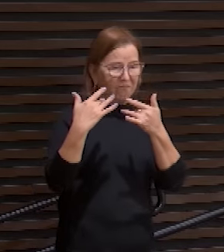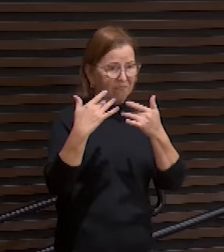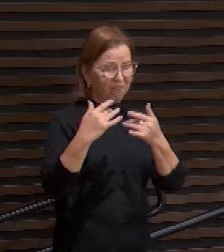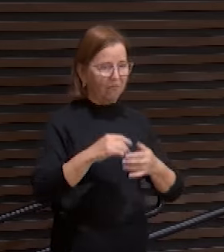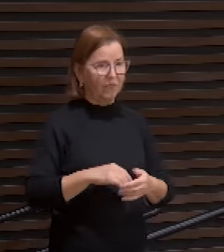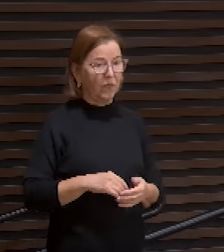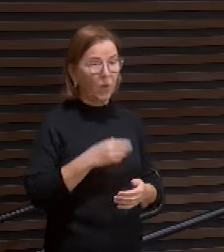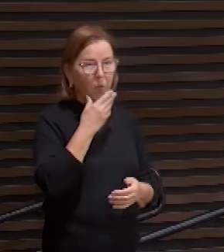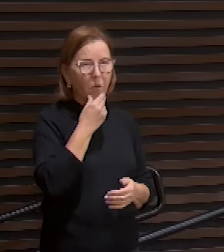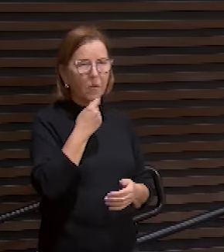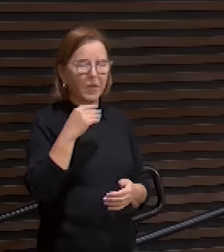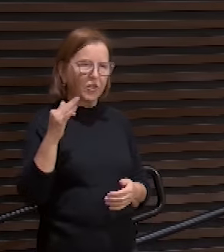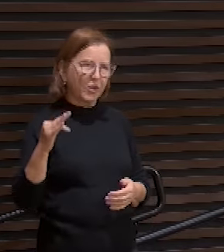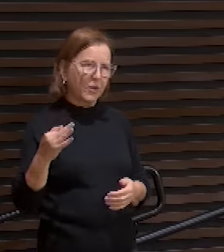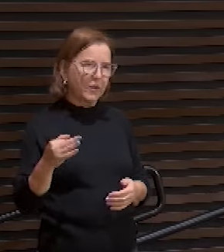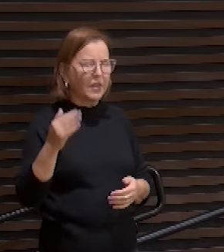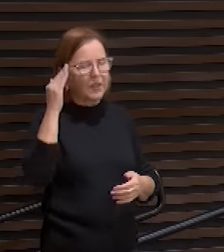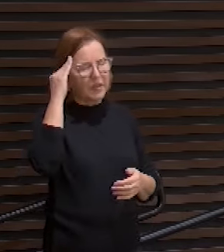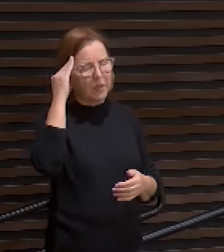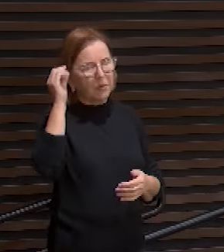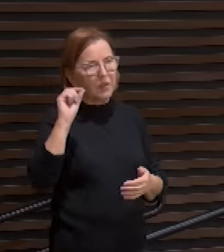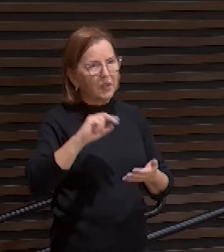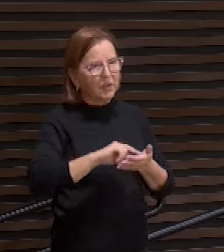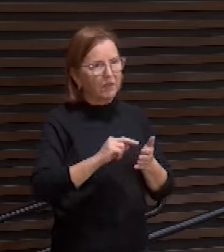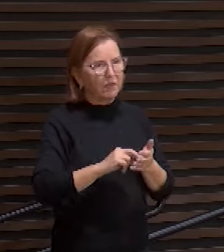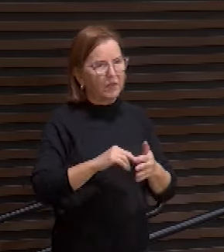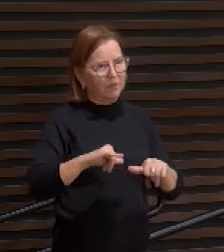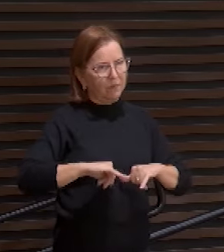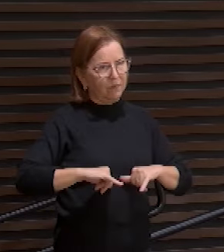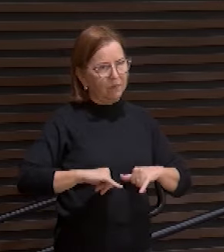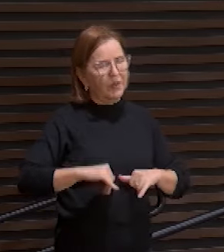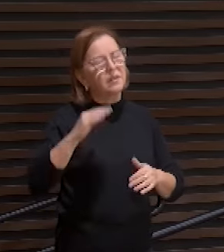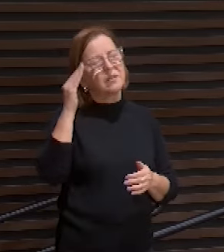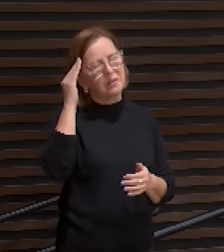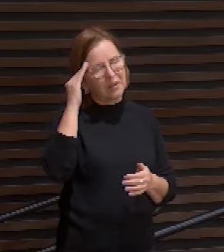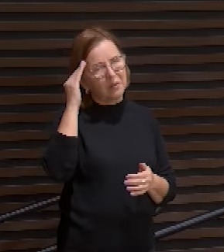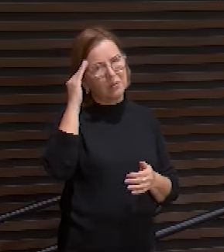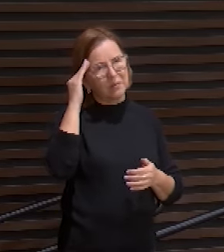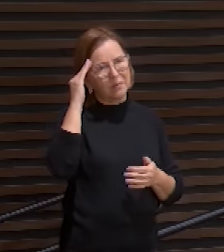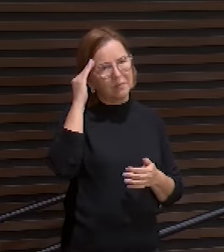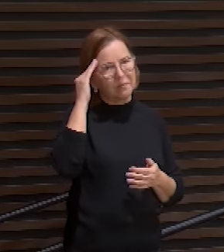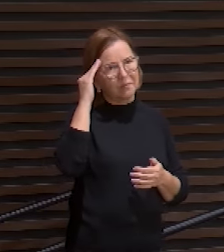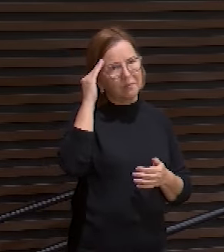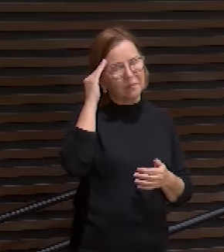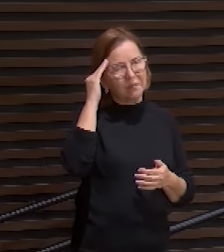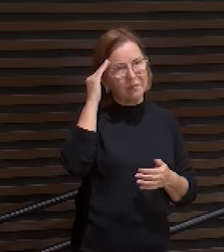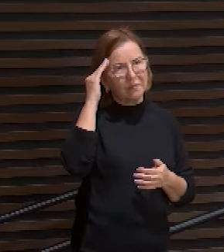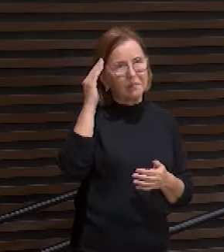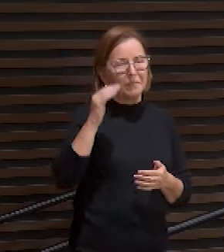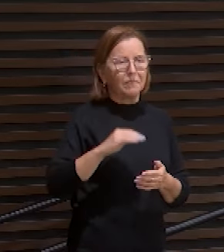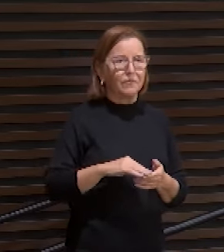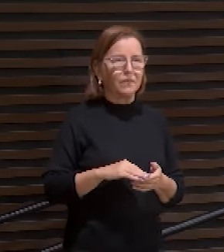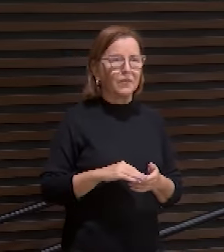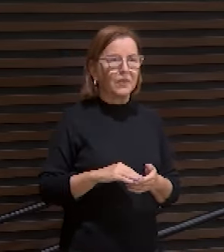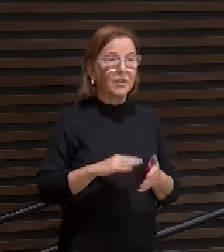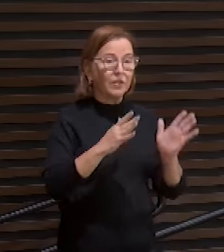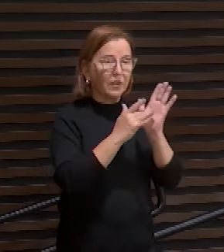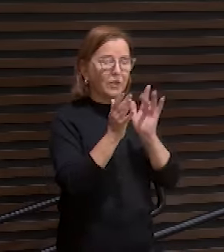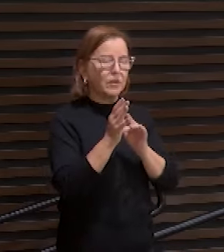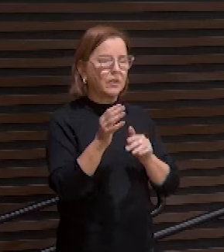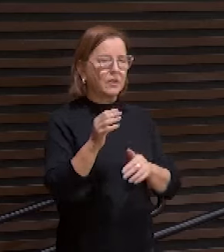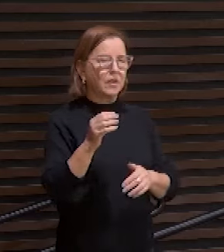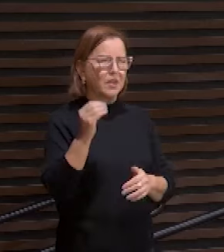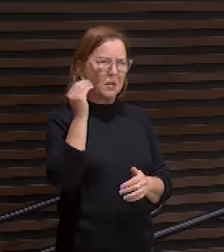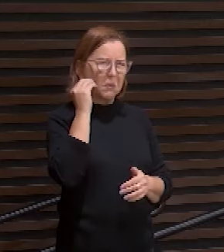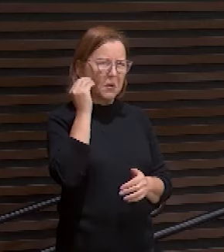Homem de dores que sabe o que é padecer, sabe. E ele experimentou a dor da morte, não a do